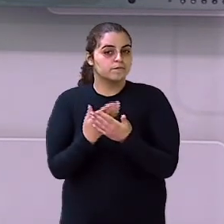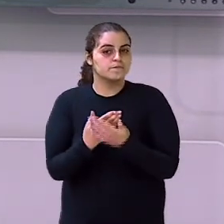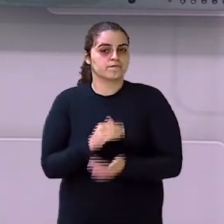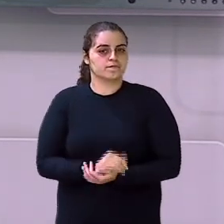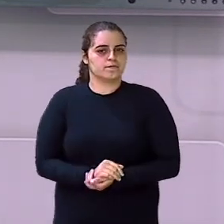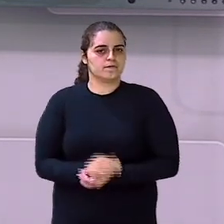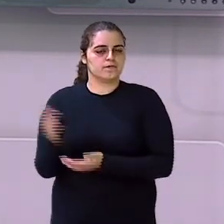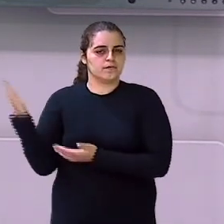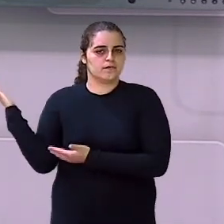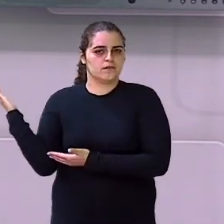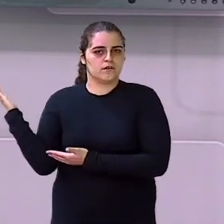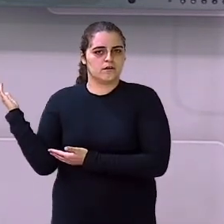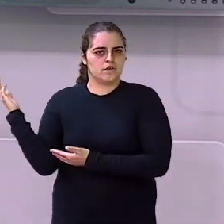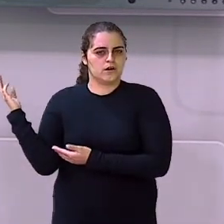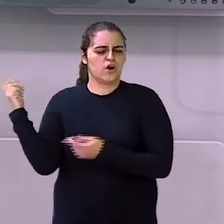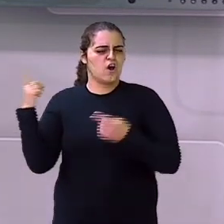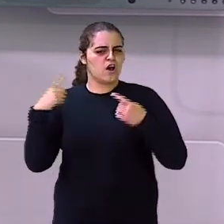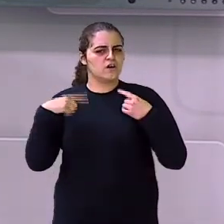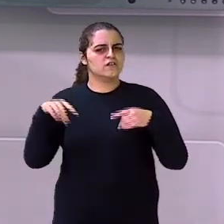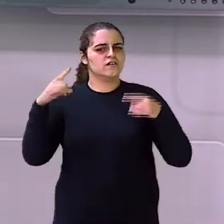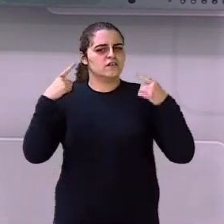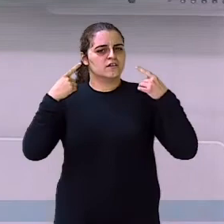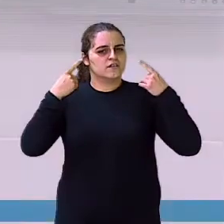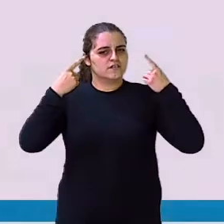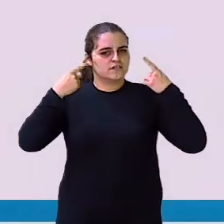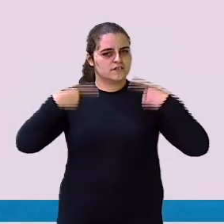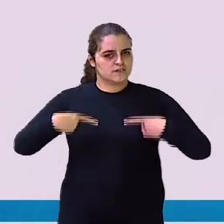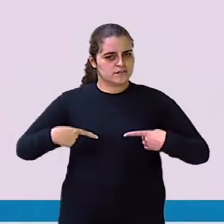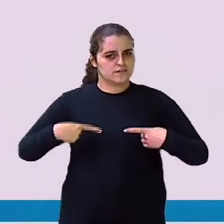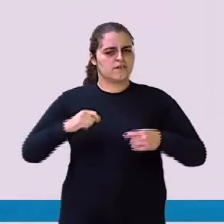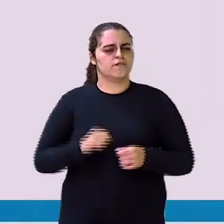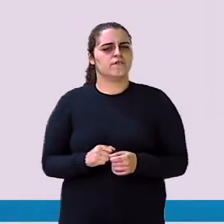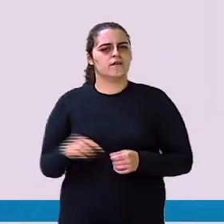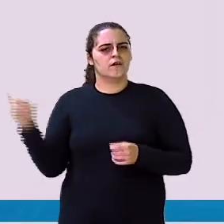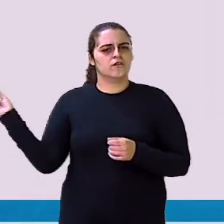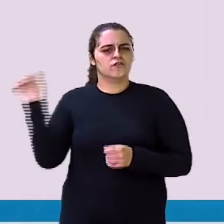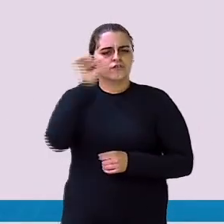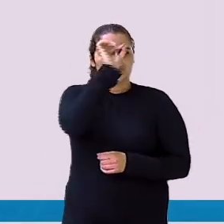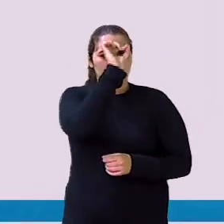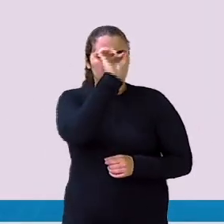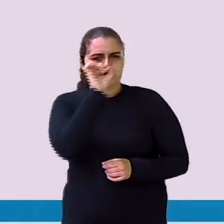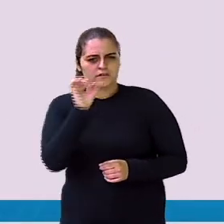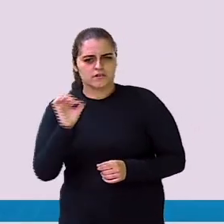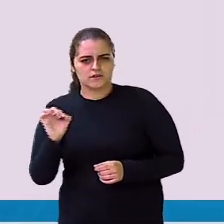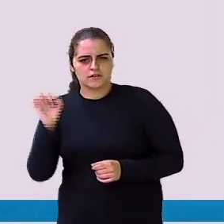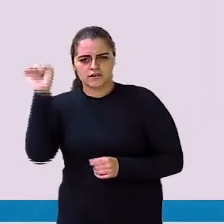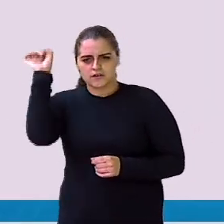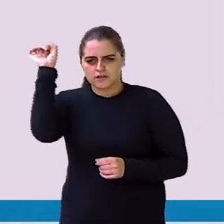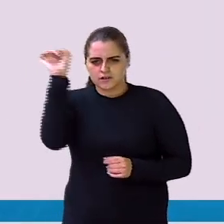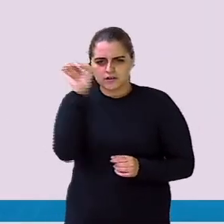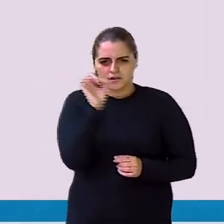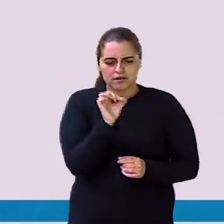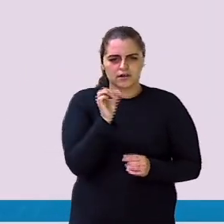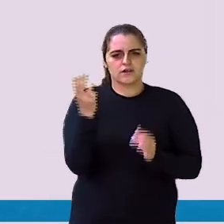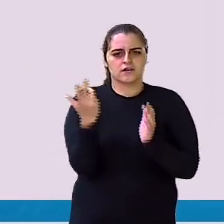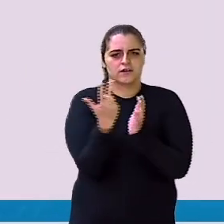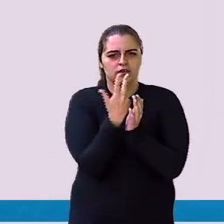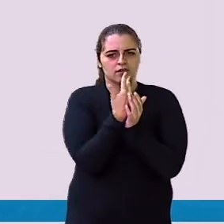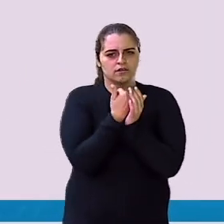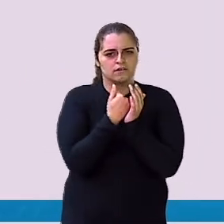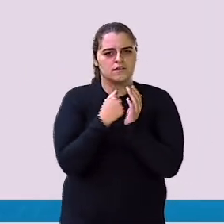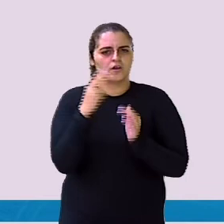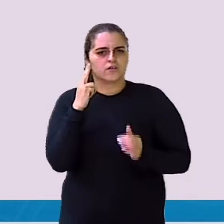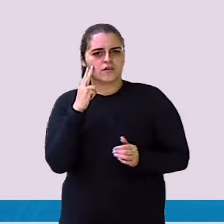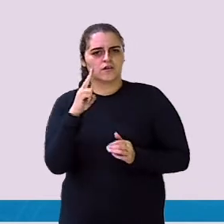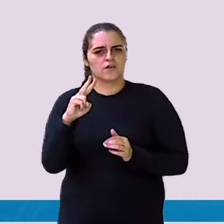Olha o desafio A gente vai ligar Nessas imagens Aqui a professora Pegou Do Gibi Da